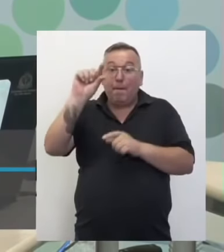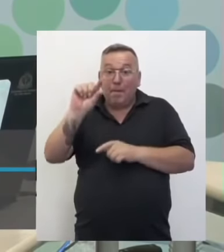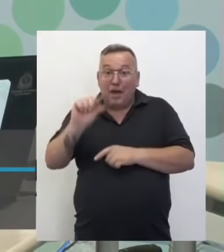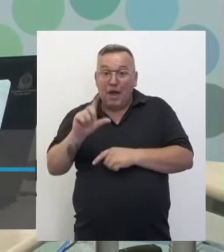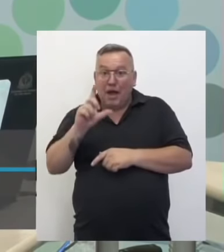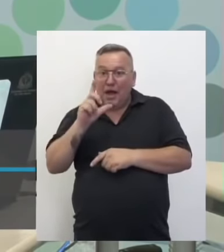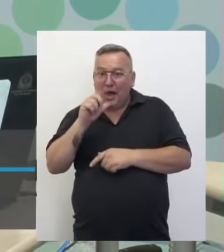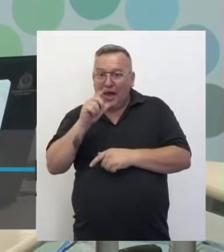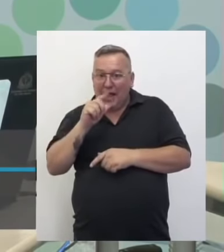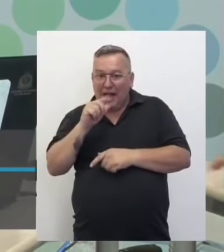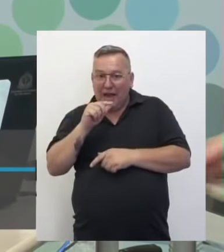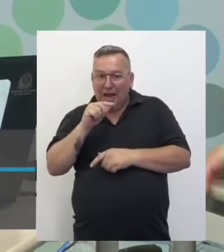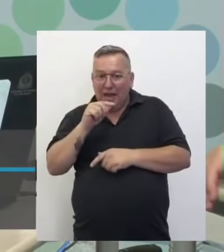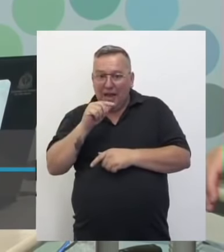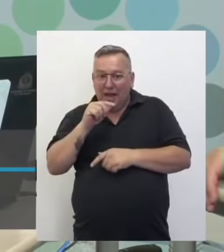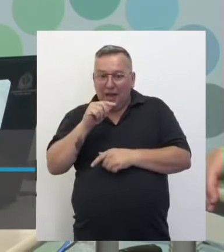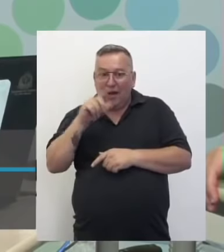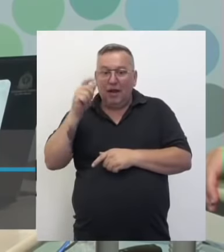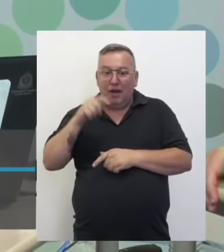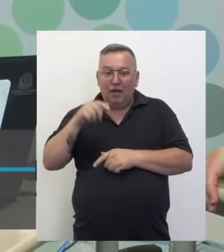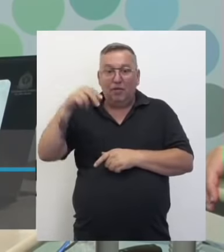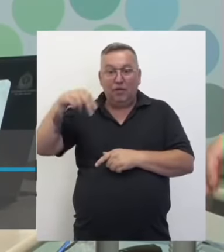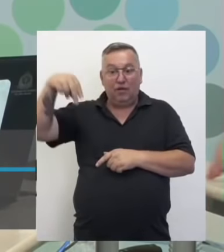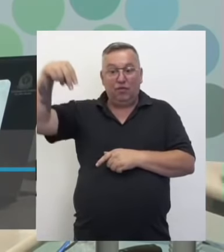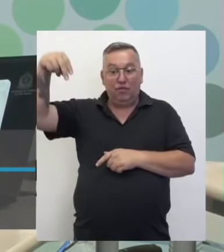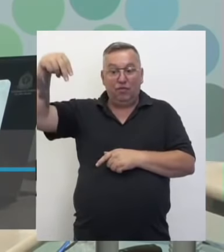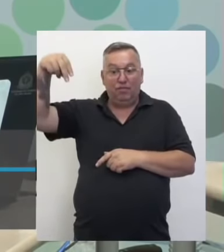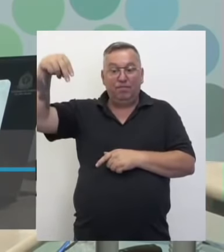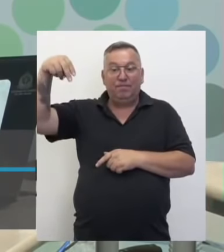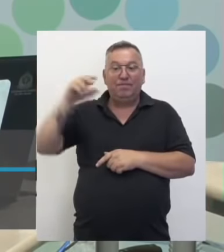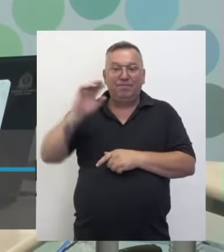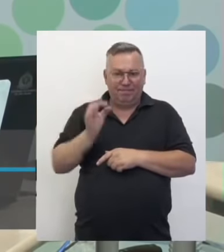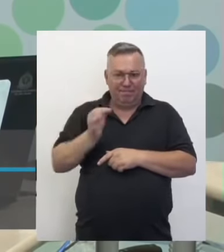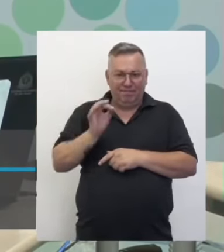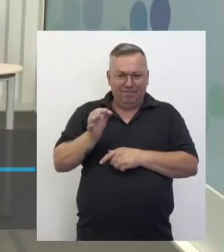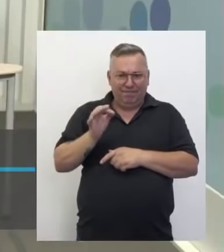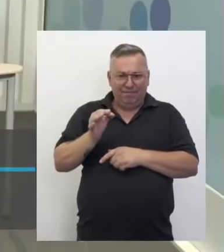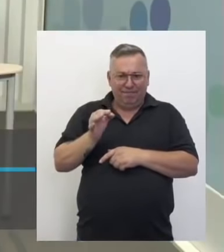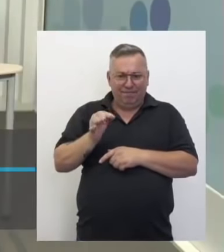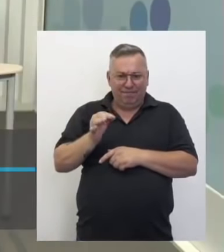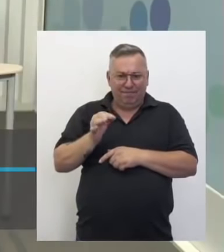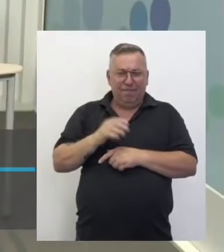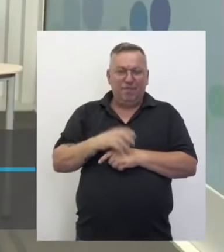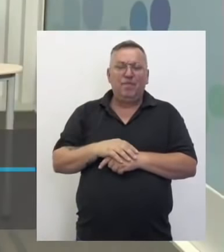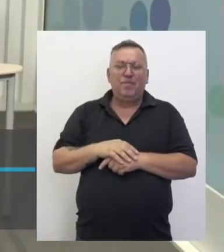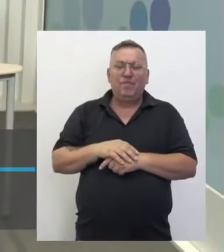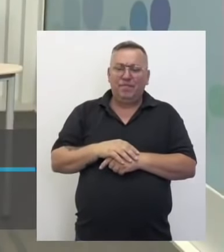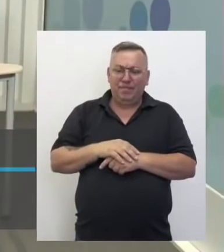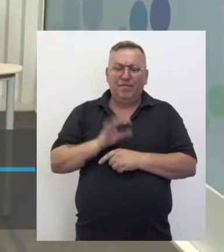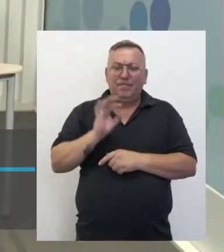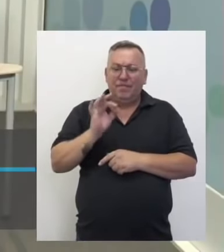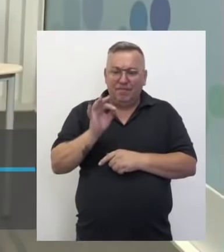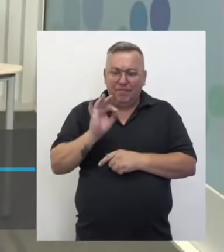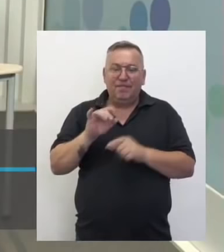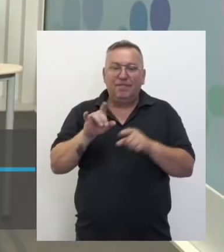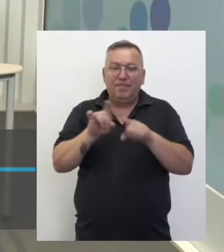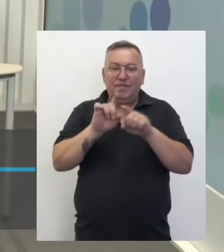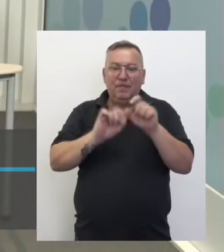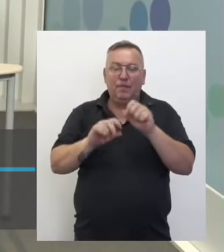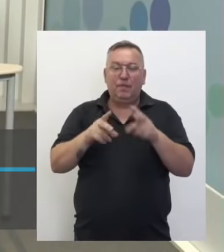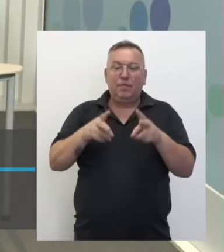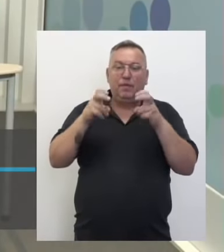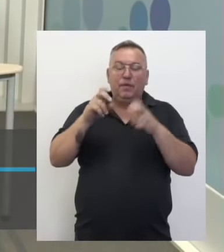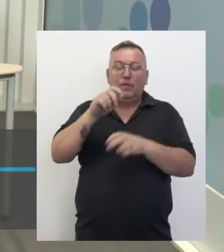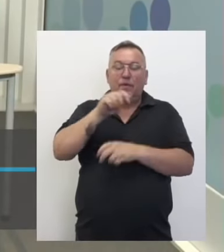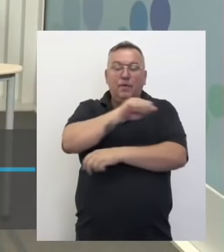disponibilidade de água é a região nordeste. É isso mesmo, não professor Antônio? Exatamente, Luiz. E aí deu para perceber que os